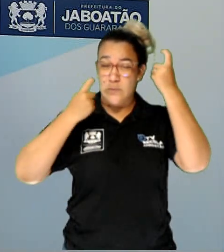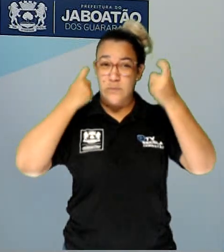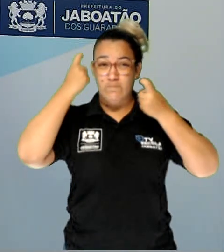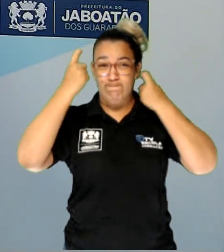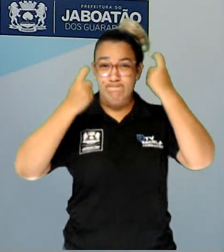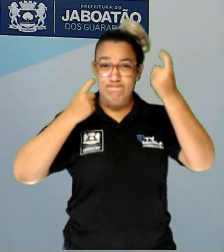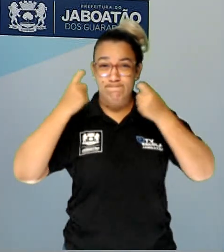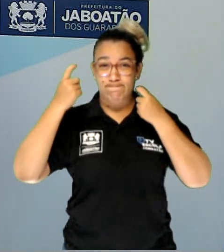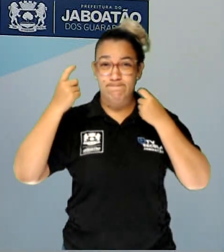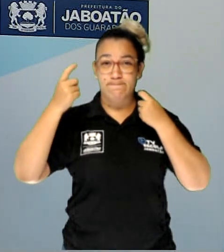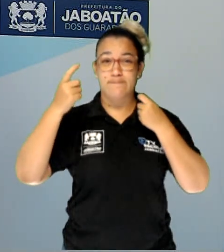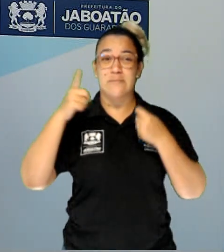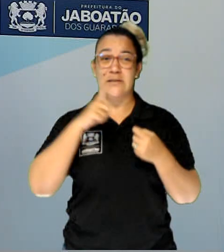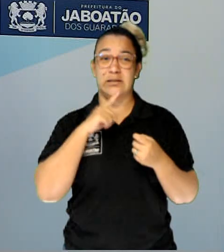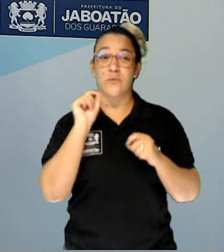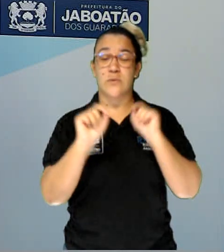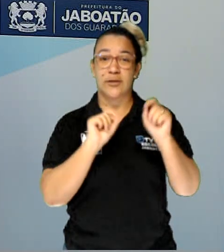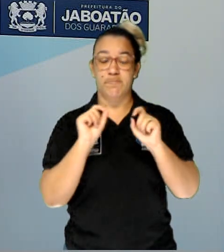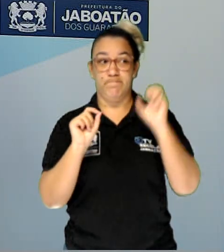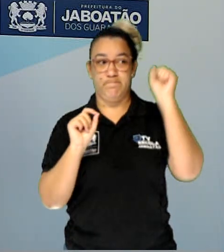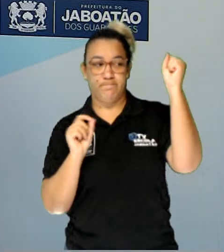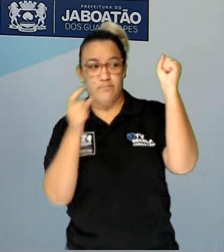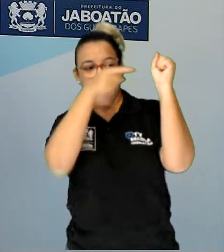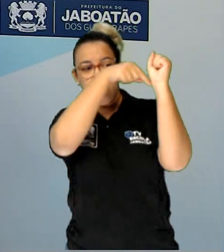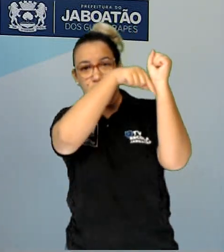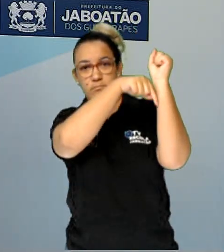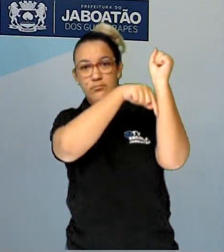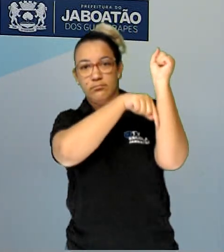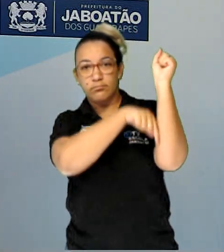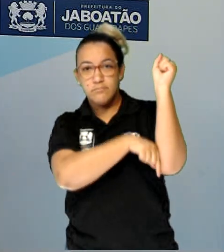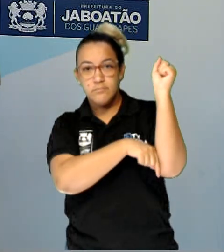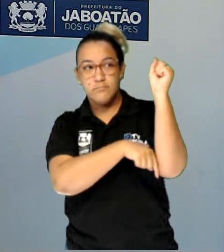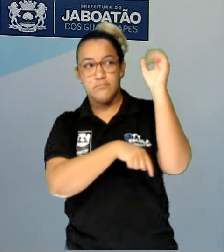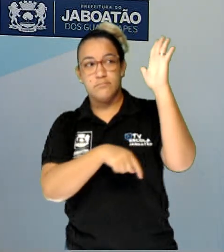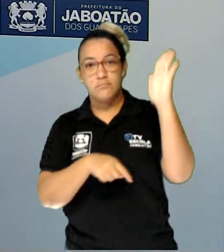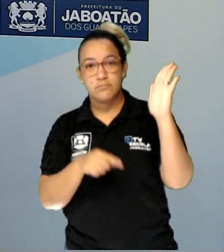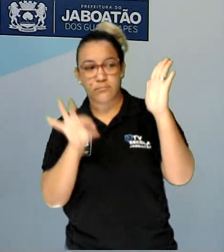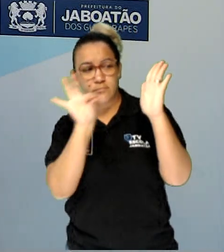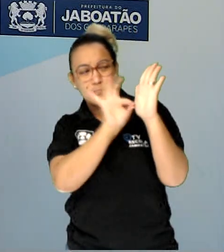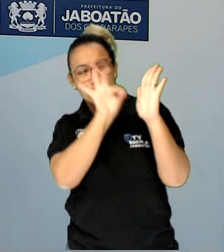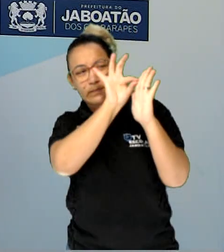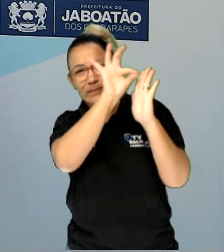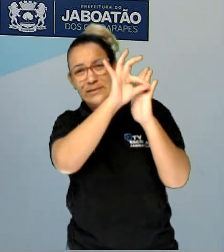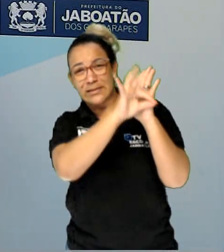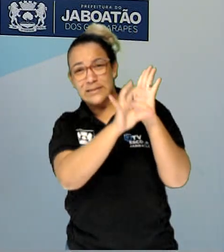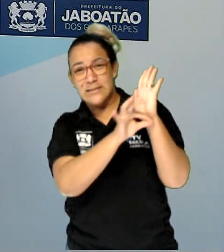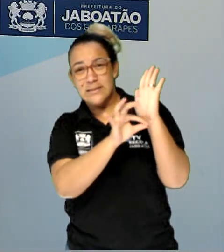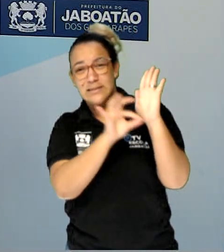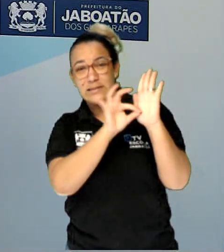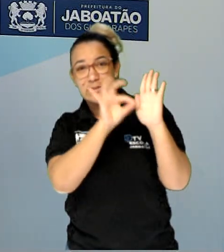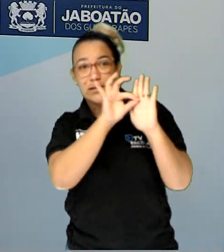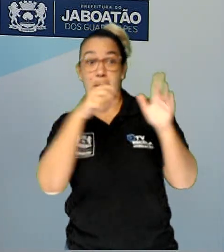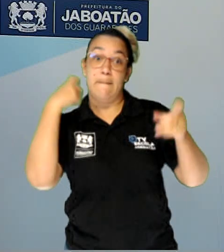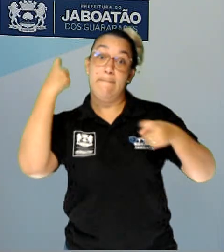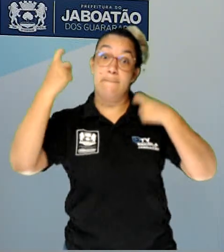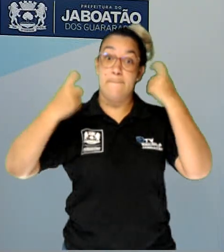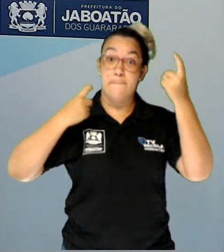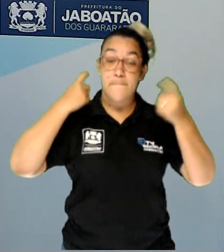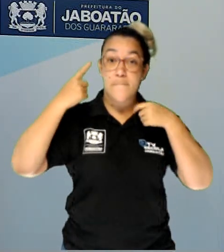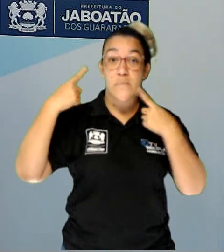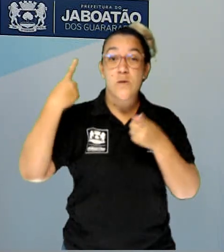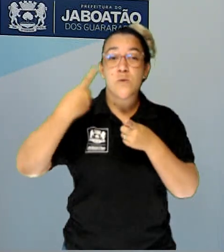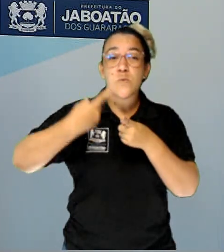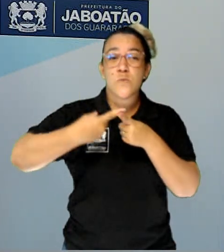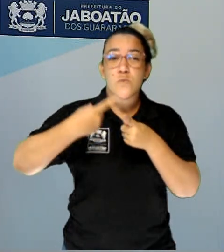que nós temos é a sífilis. A sífilis é mais preocupante ainda porque ela é uma doença que aparece